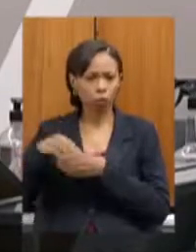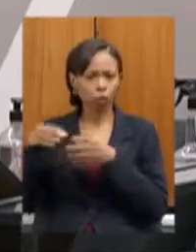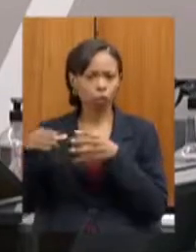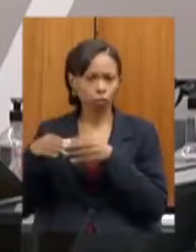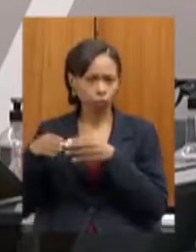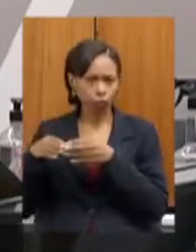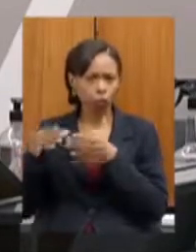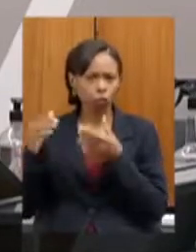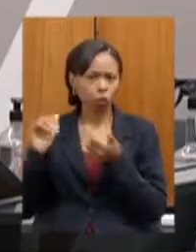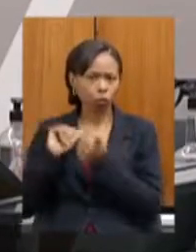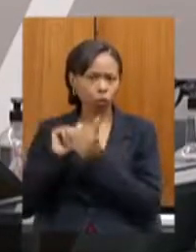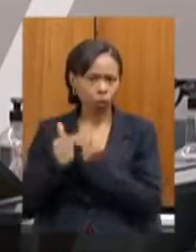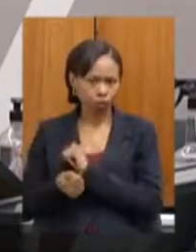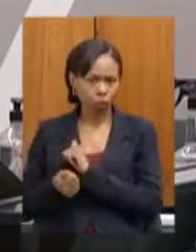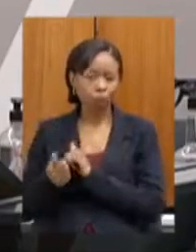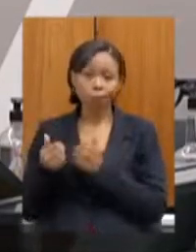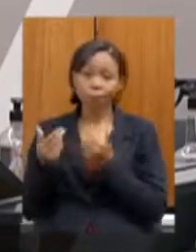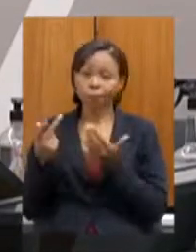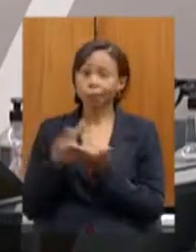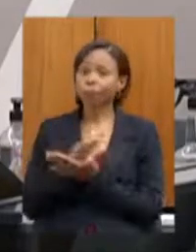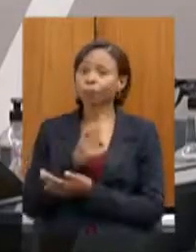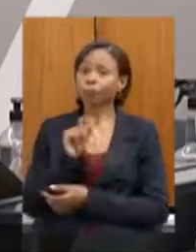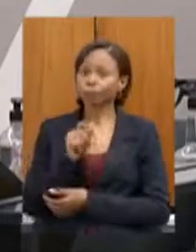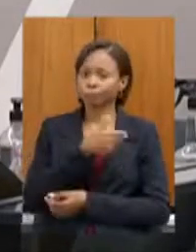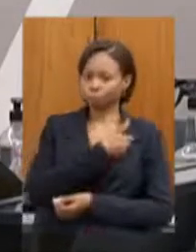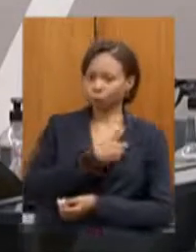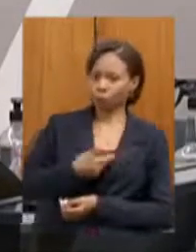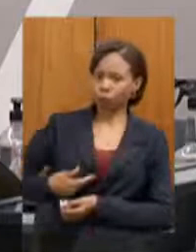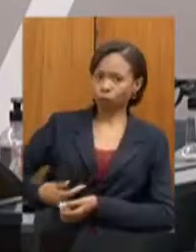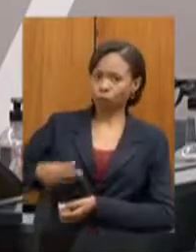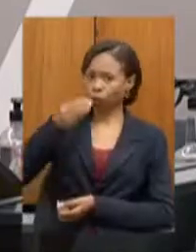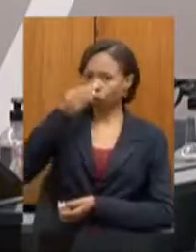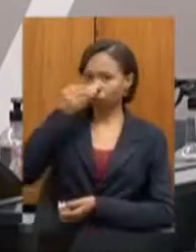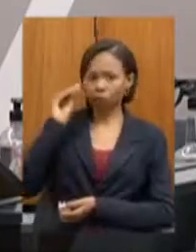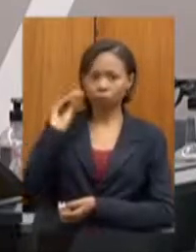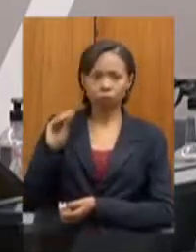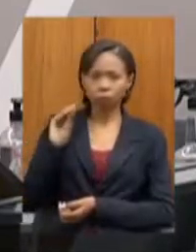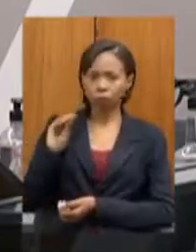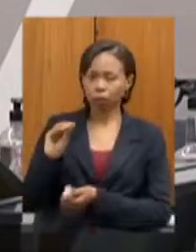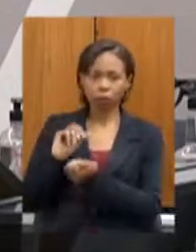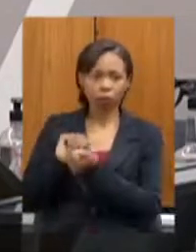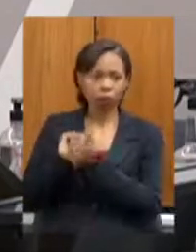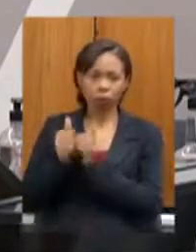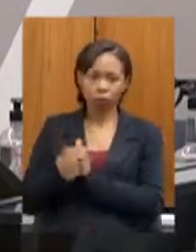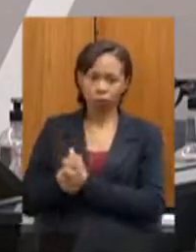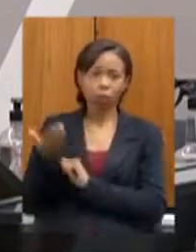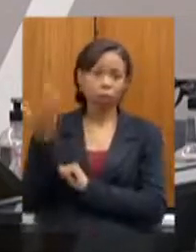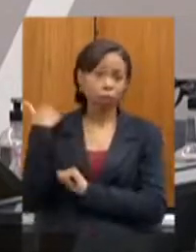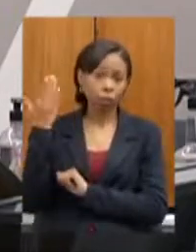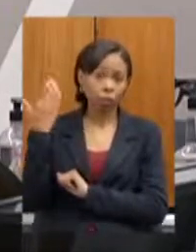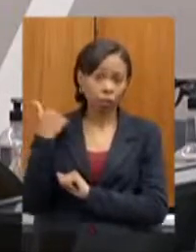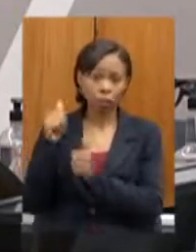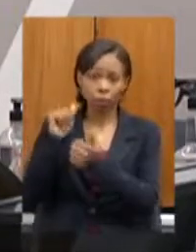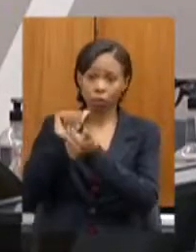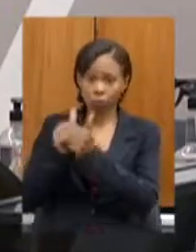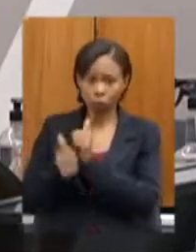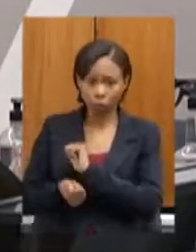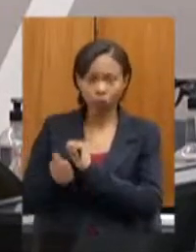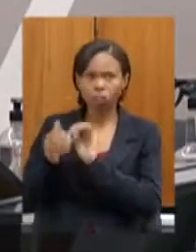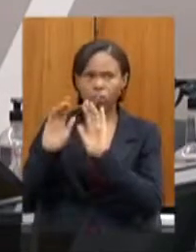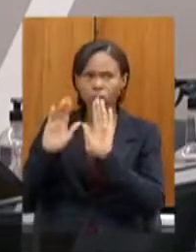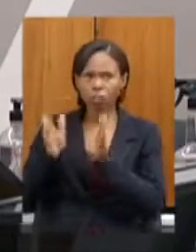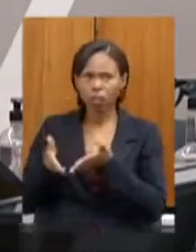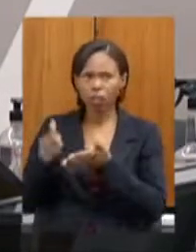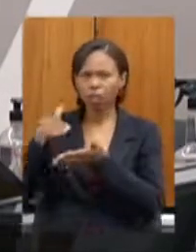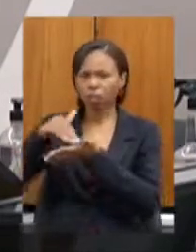abandonou o nosso esporte o esporte que antes tinha uma secretaria essa secretaria foi extinta